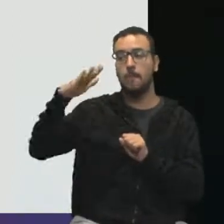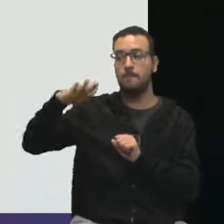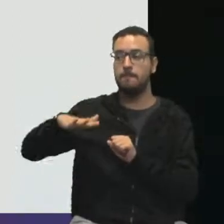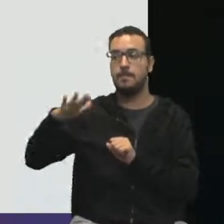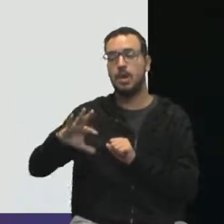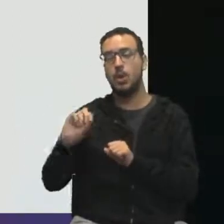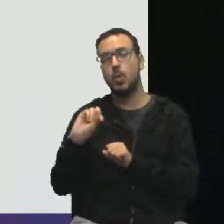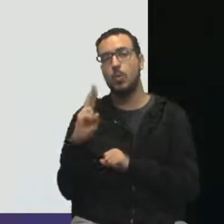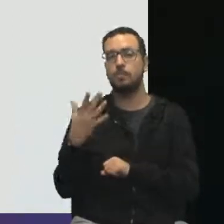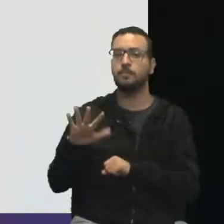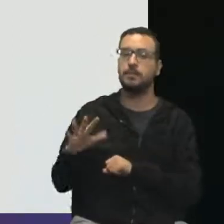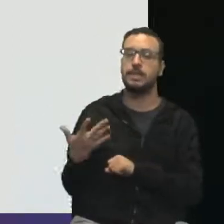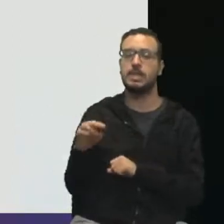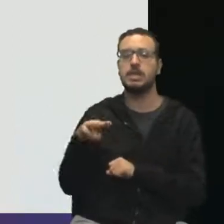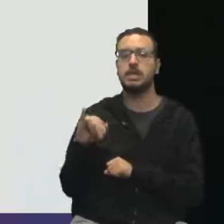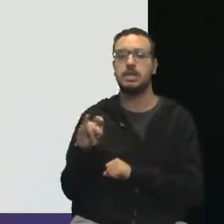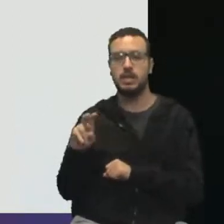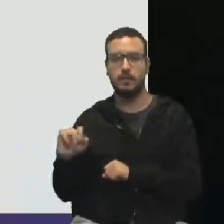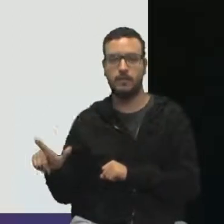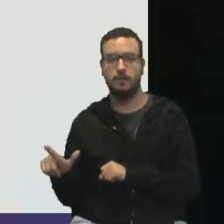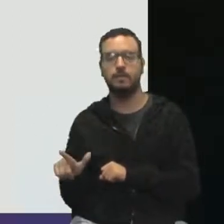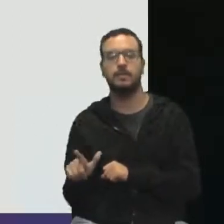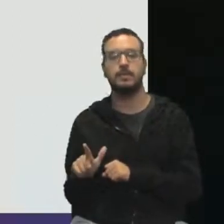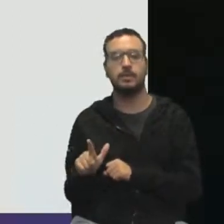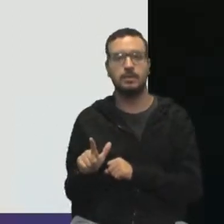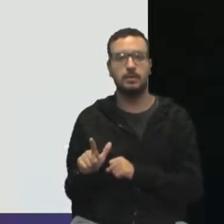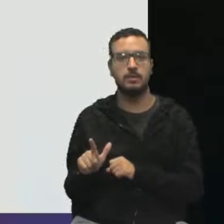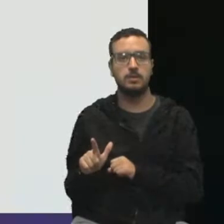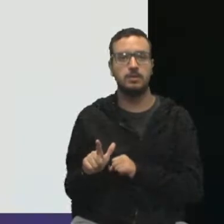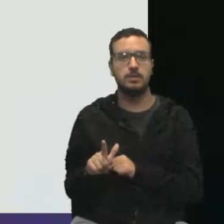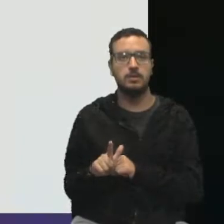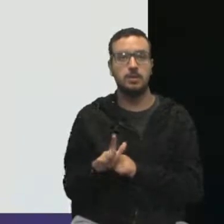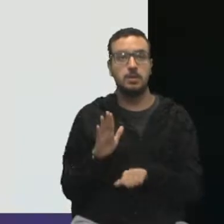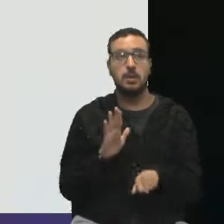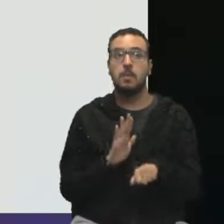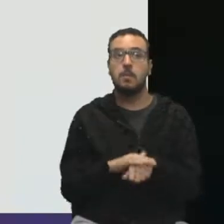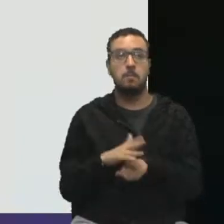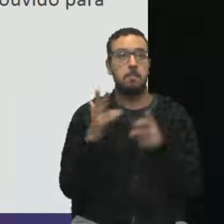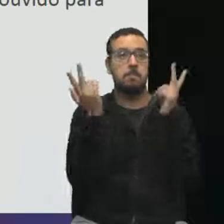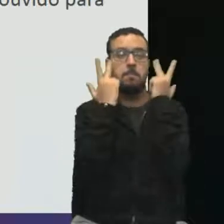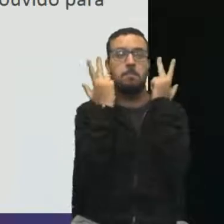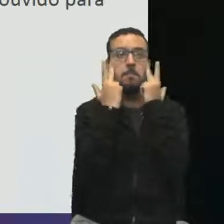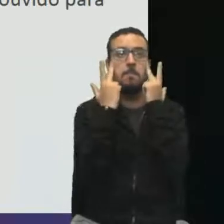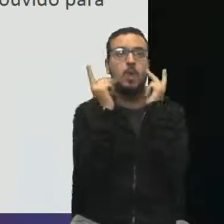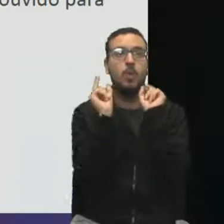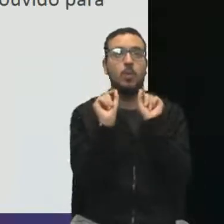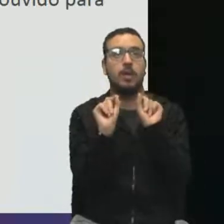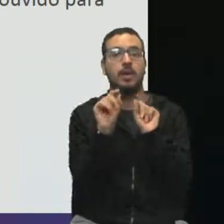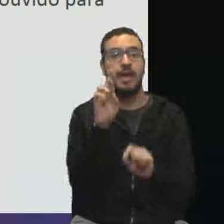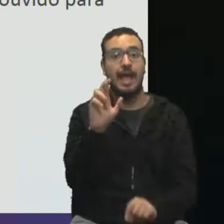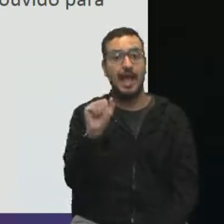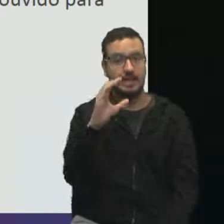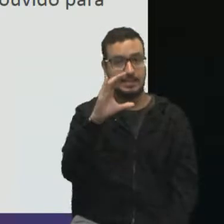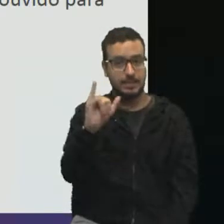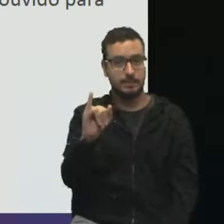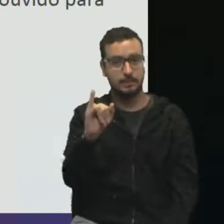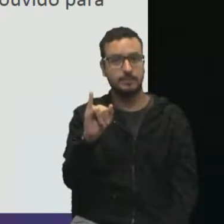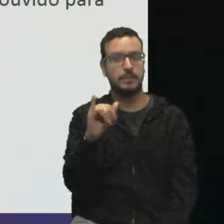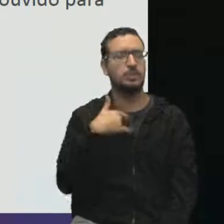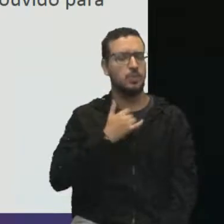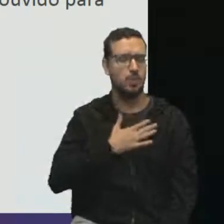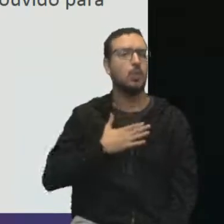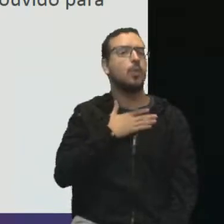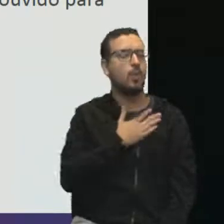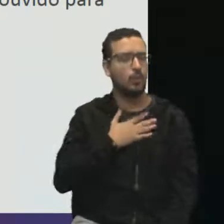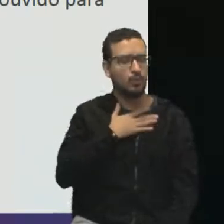no intermediário nível de hierarquia. O mais comum, a matriz mais comum é a matriz RACI. Eu gosto